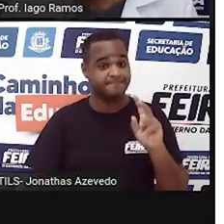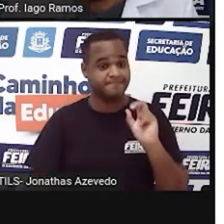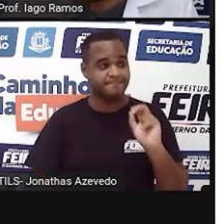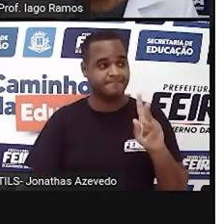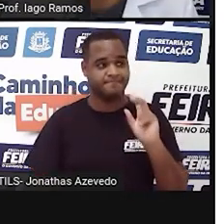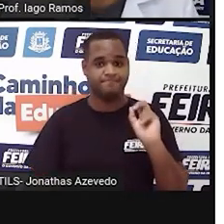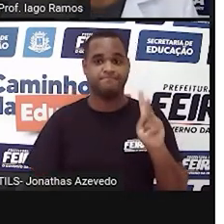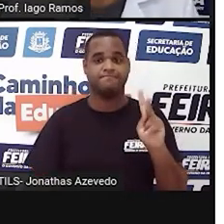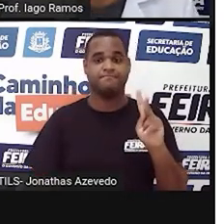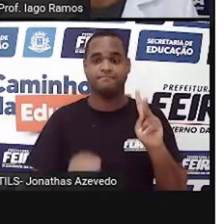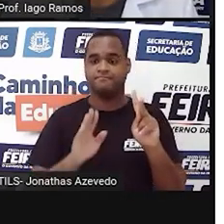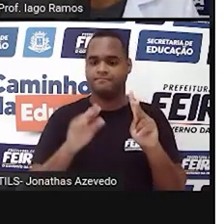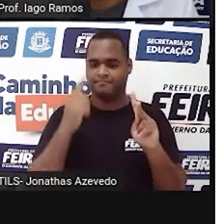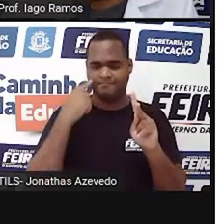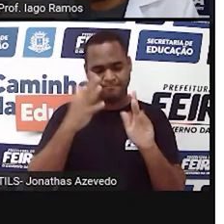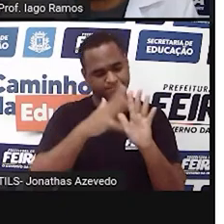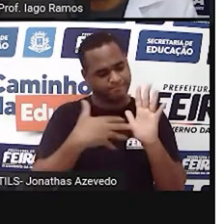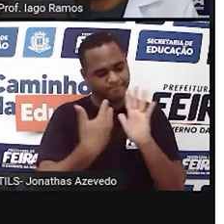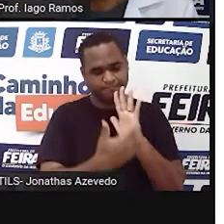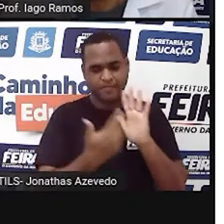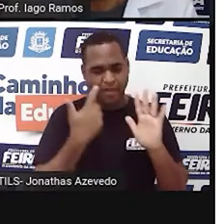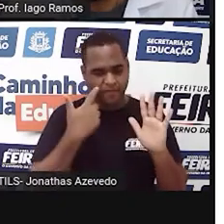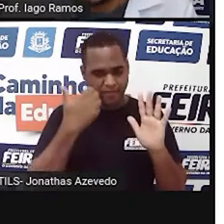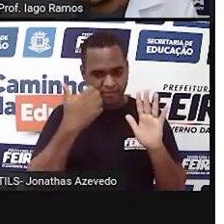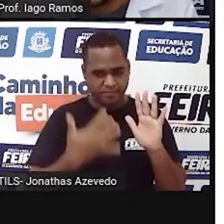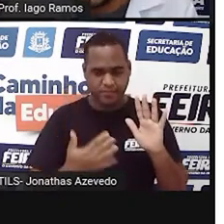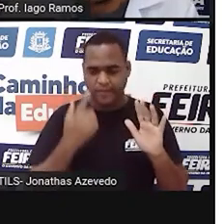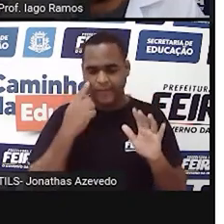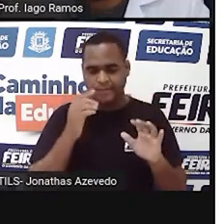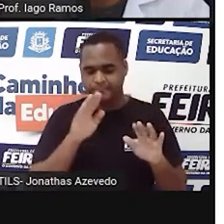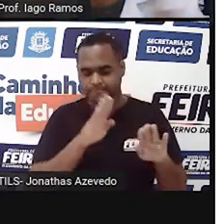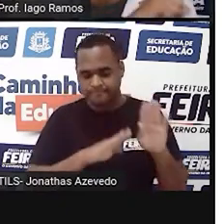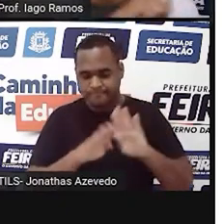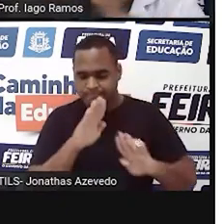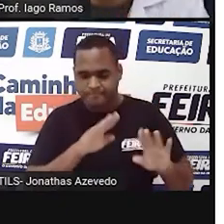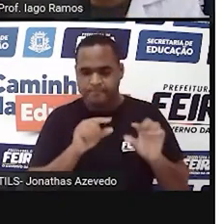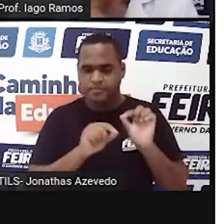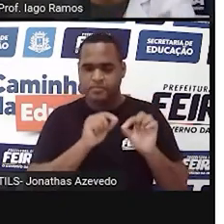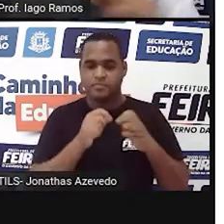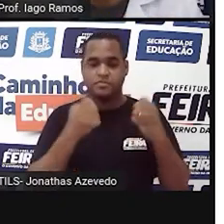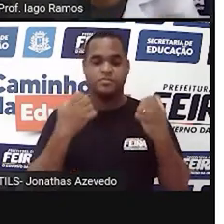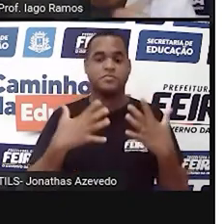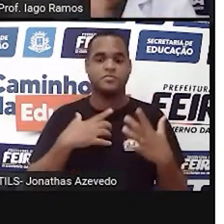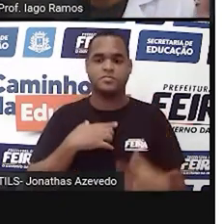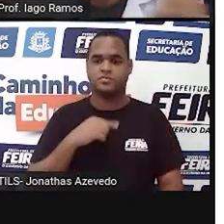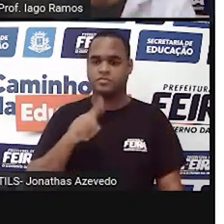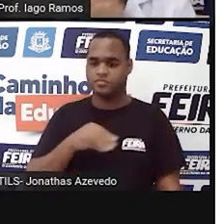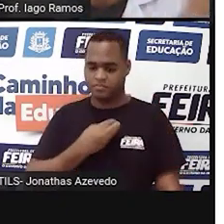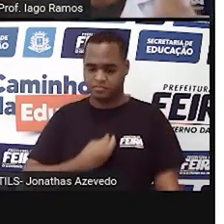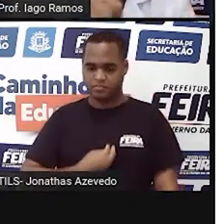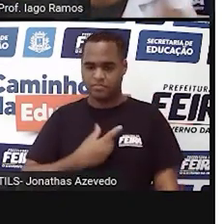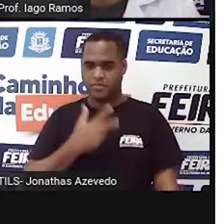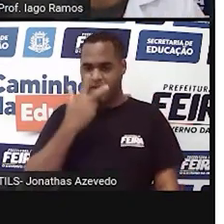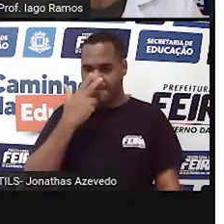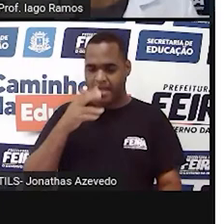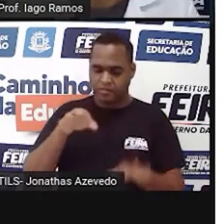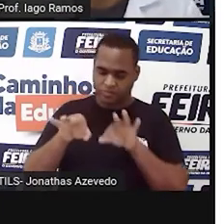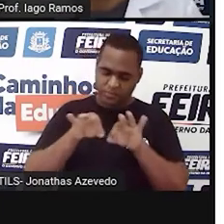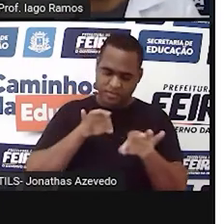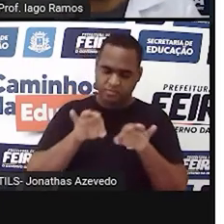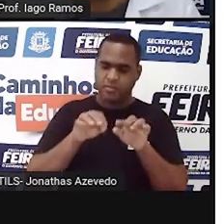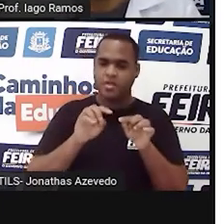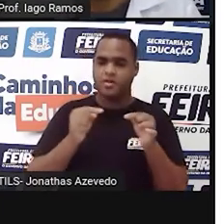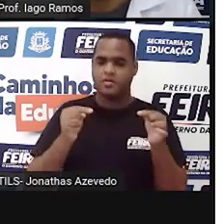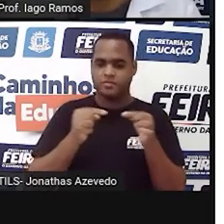Essa tabela que você acabou de olhar com muito cuidado não está organizada